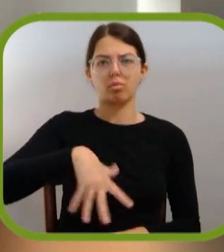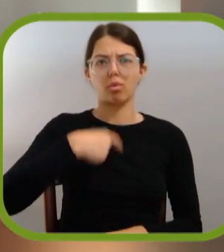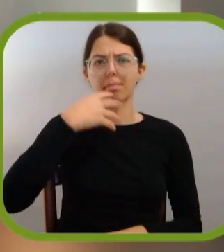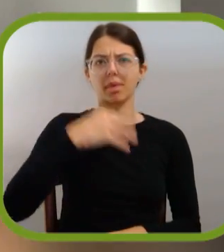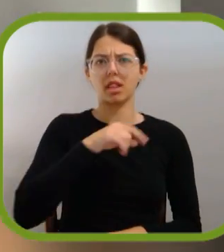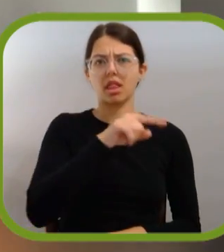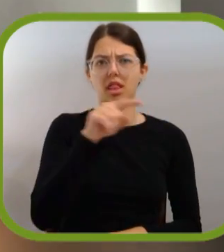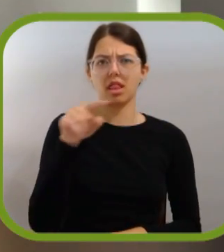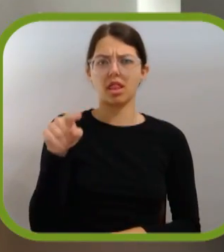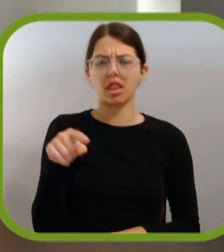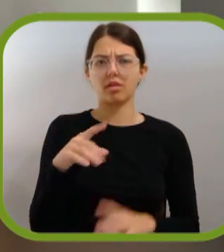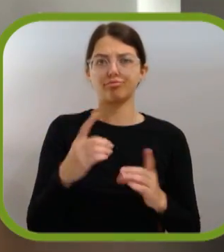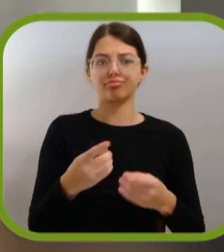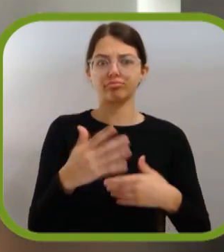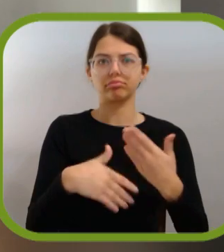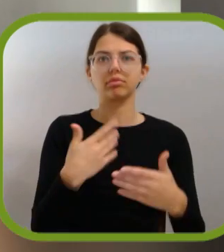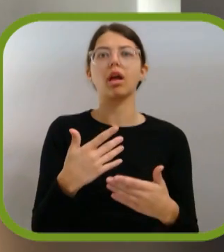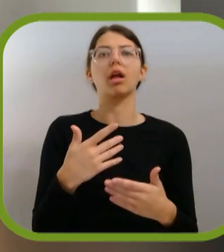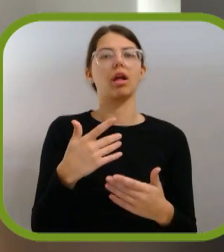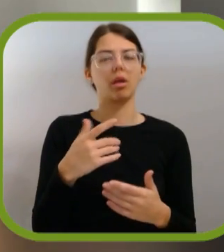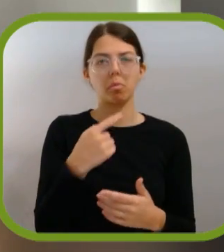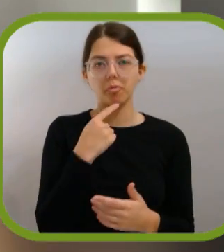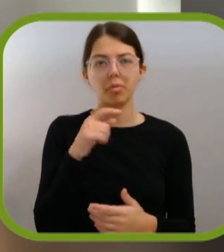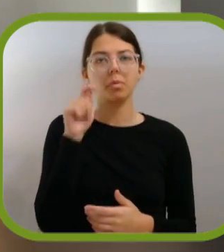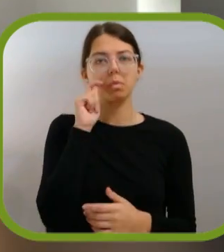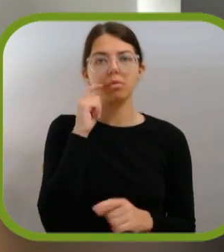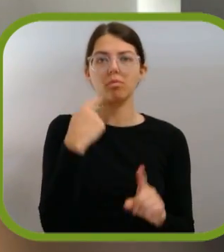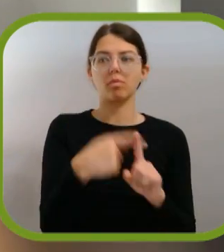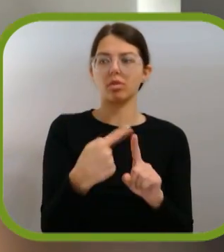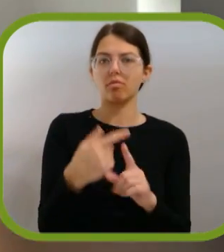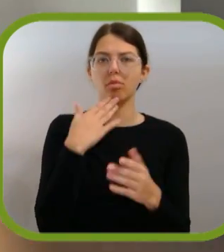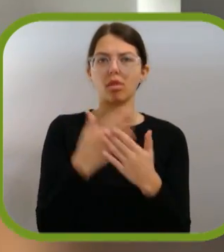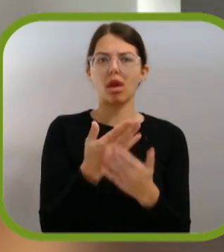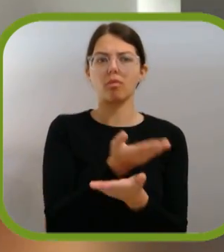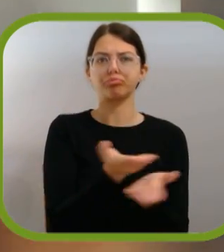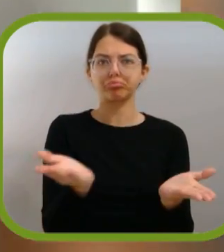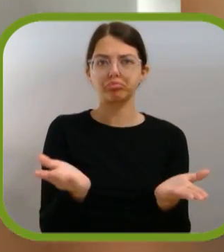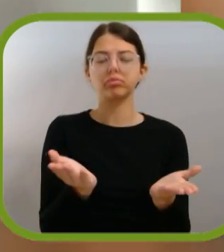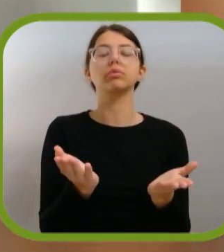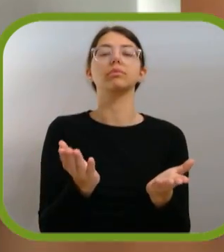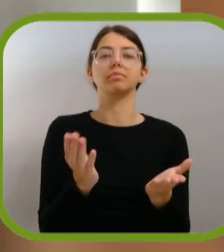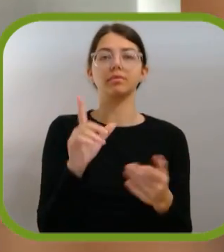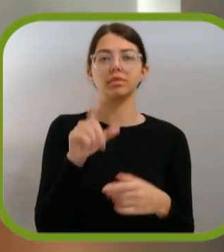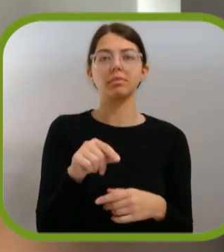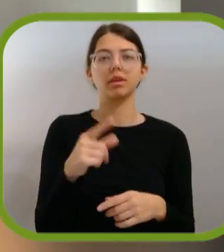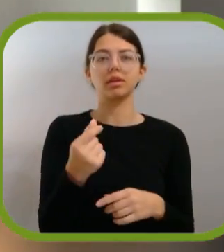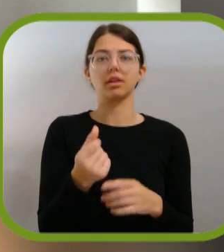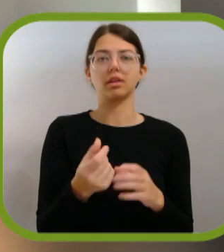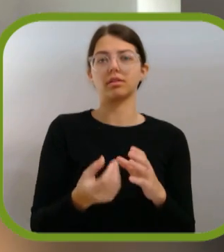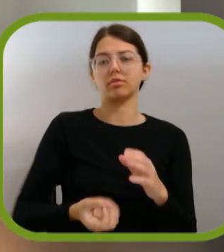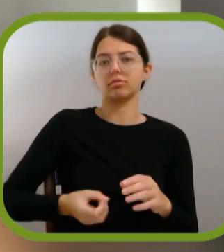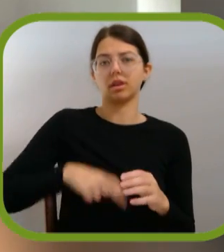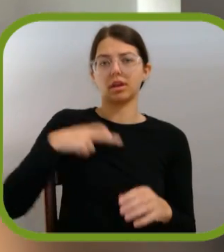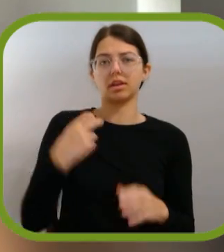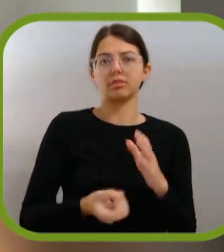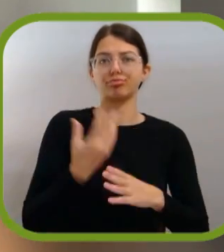todo o globo e começámos a perceber que o turismo realmente seria uma mais-valia para a maior parte dos territórios e que acabaria por trazer uma grande criação